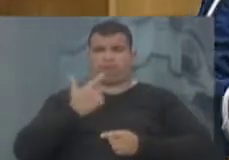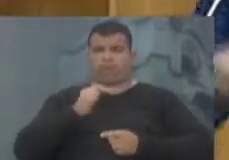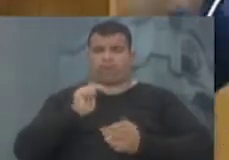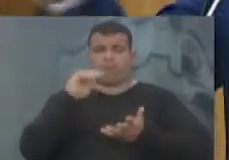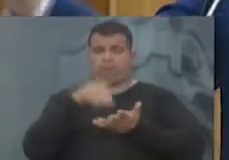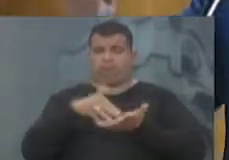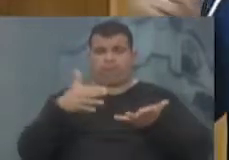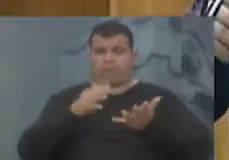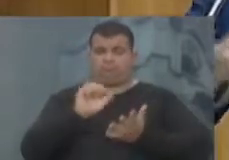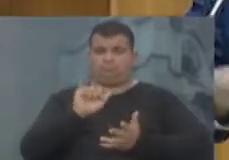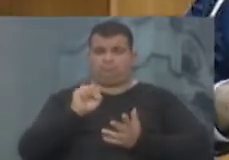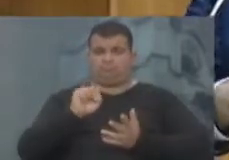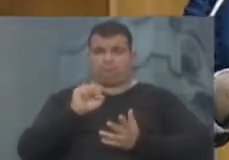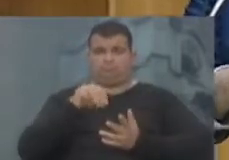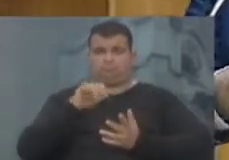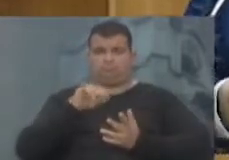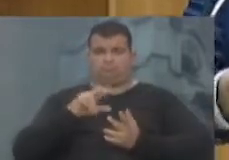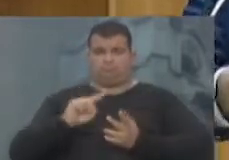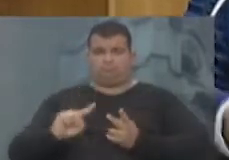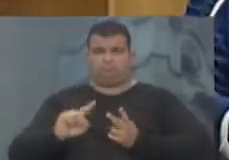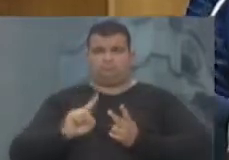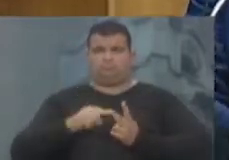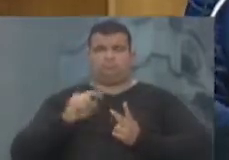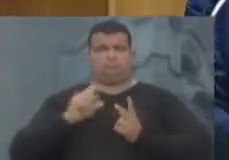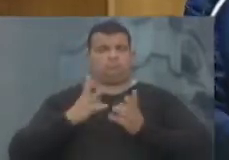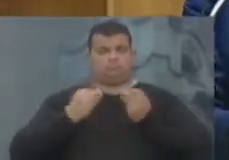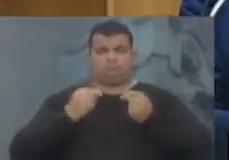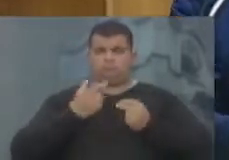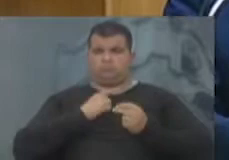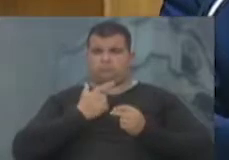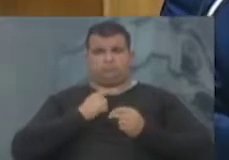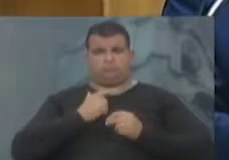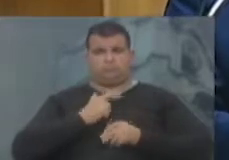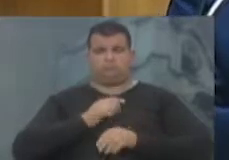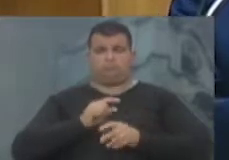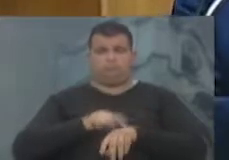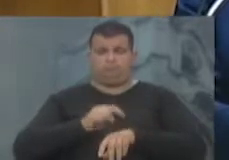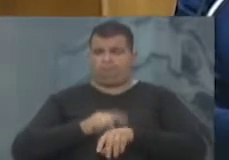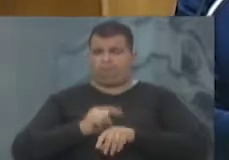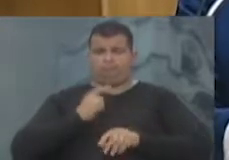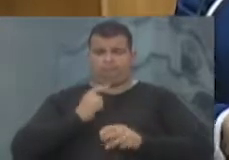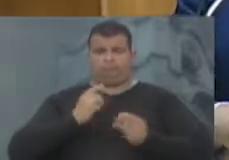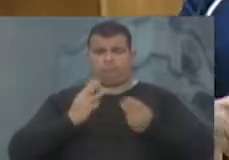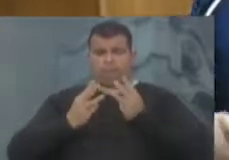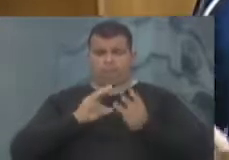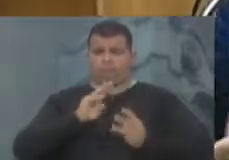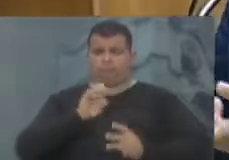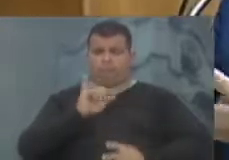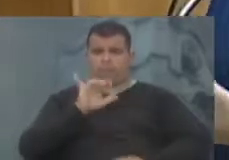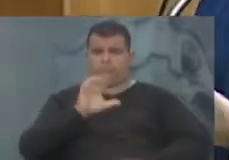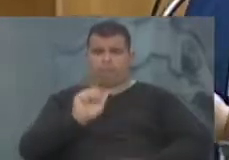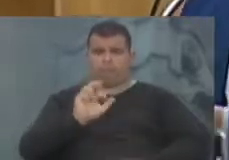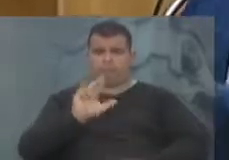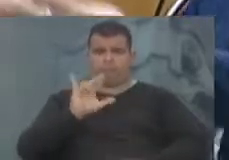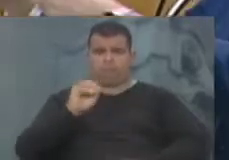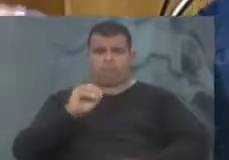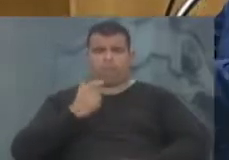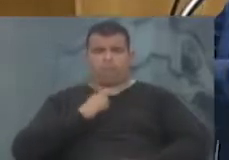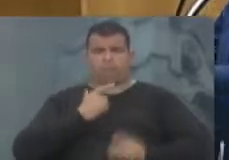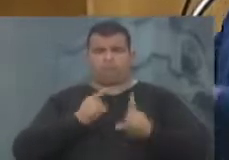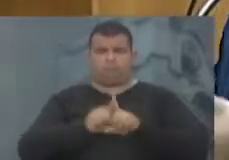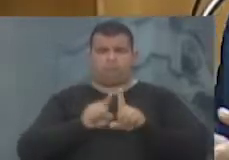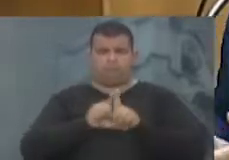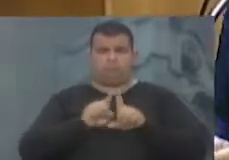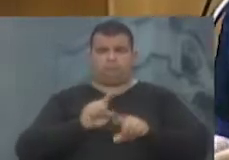até hoje o Cais Mauá, que nós tanto tempo levamos para duplicar a Avenida Beira Rio, que nós tanto tempo levamos para